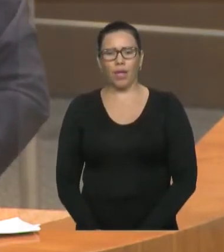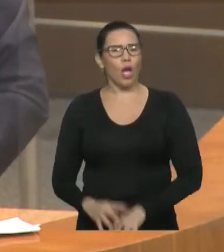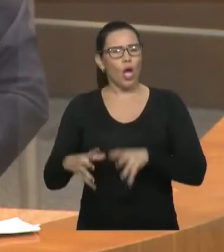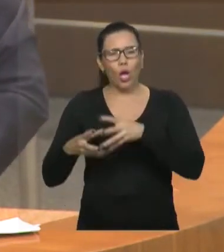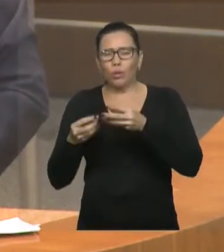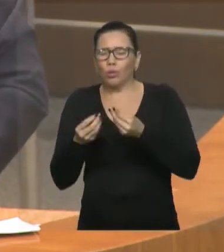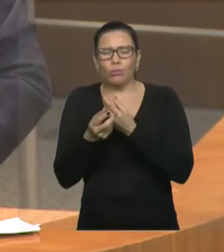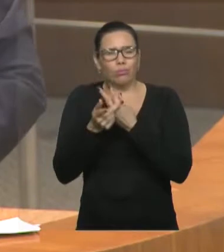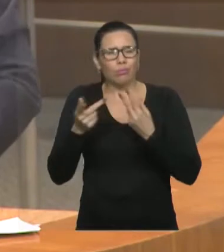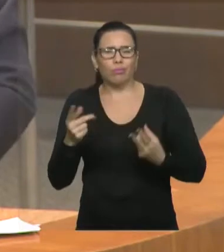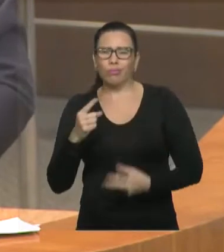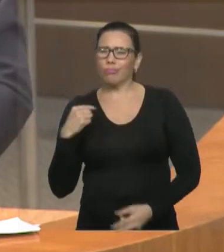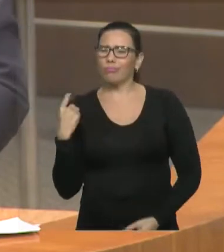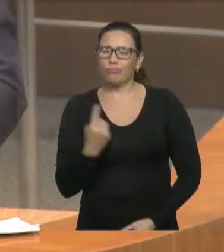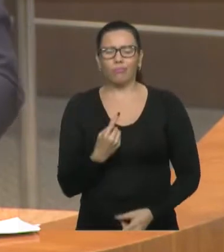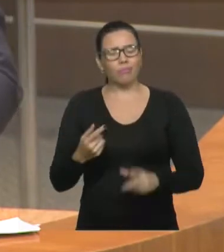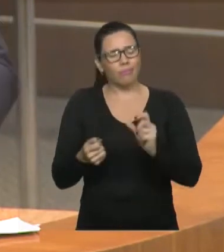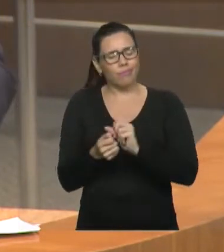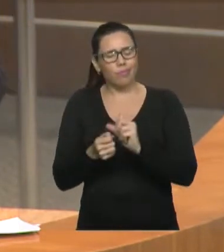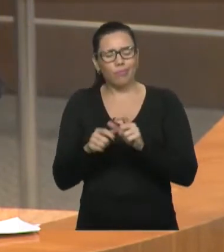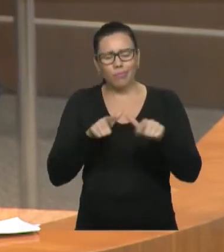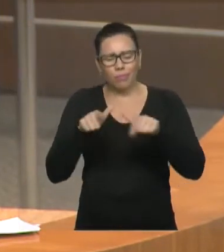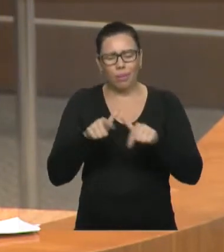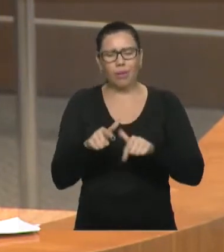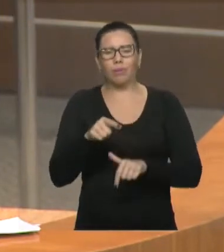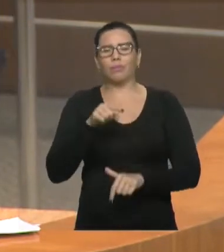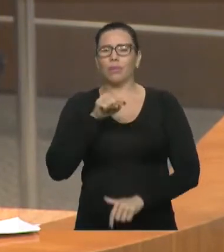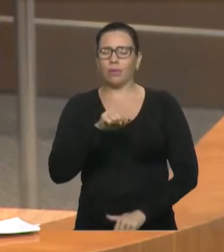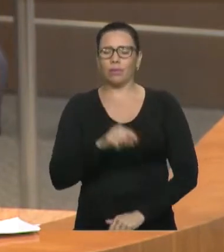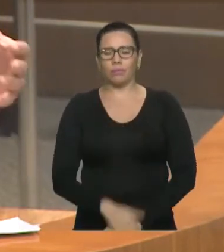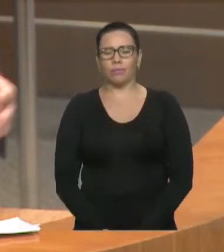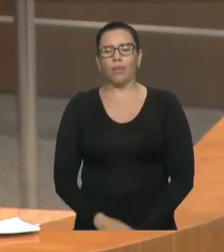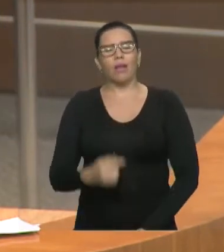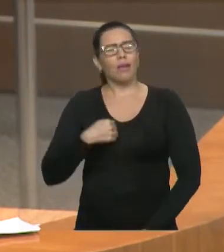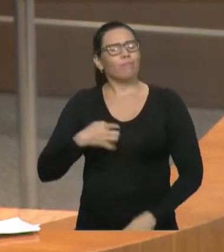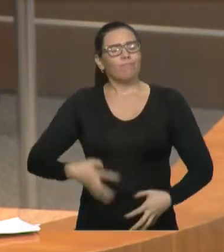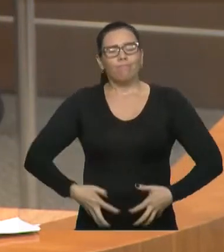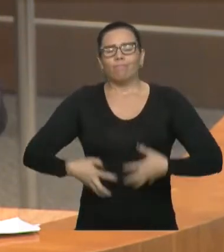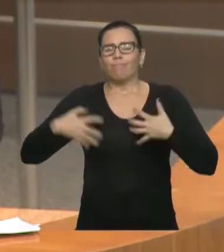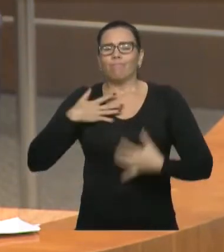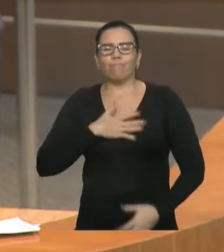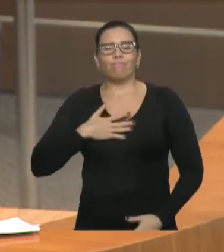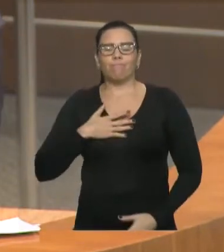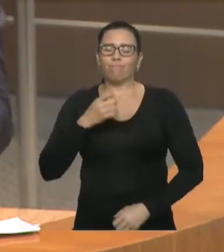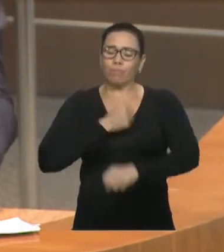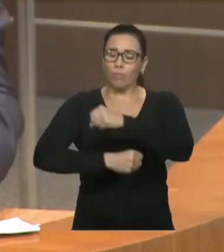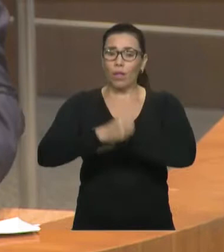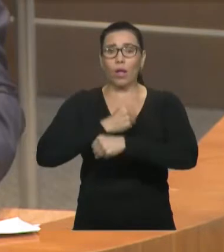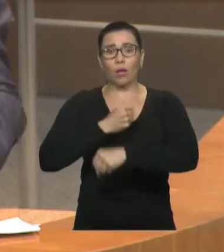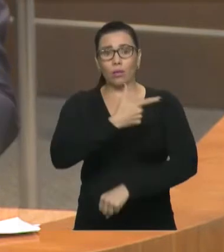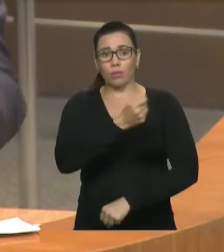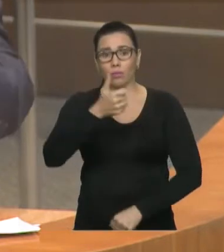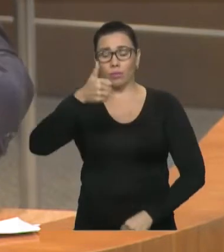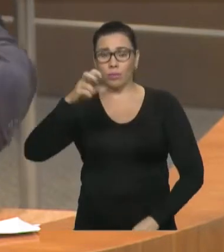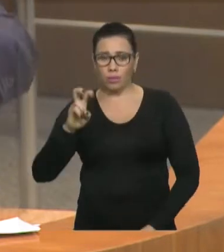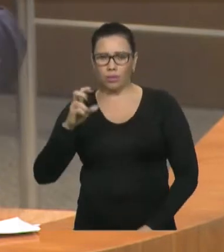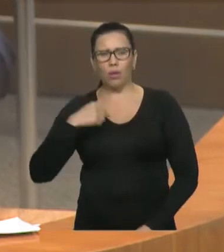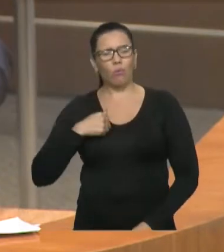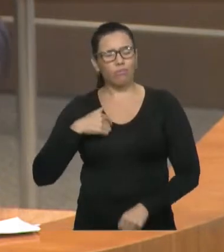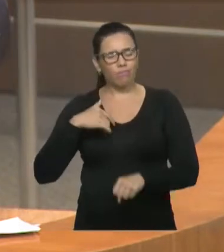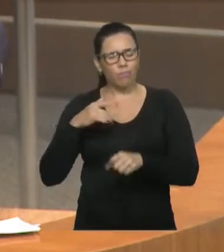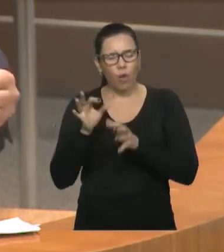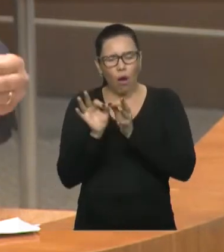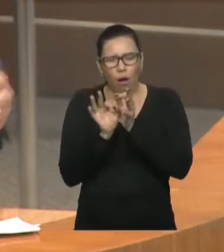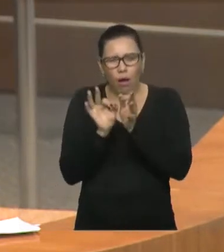para a nossa felicidade, em 2015, nós começamos a traçar um plano para que pudesse